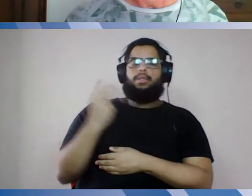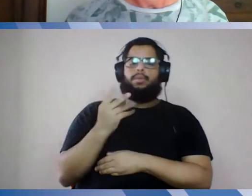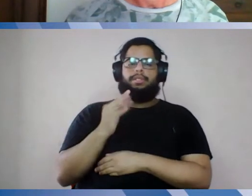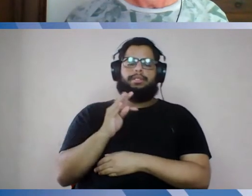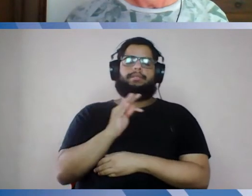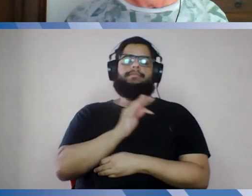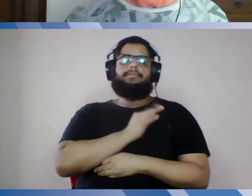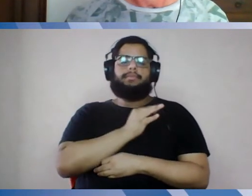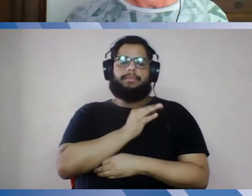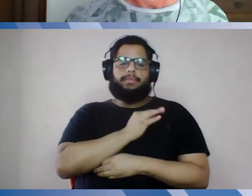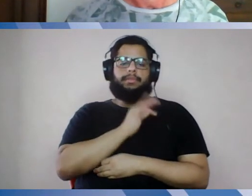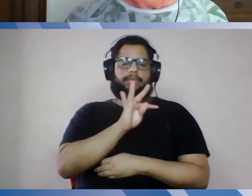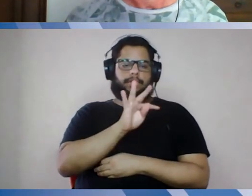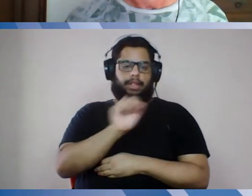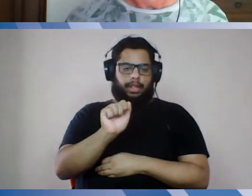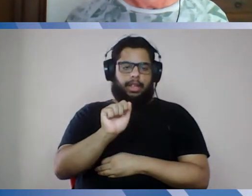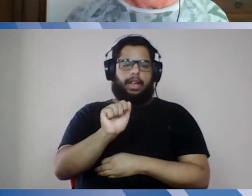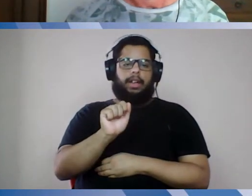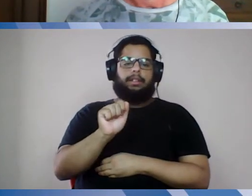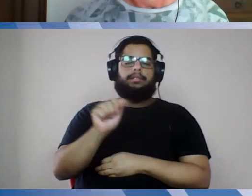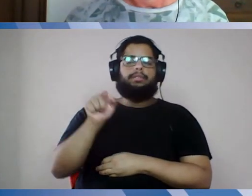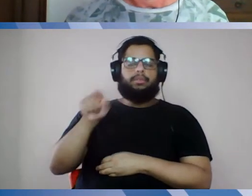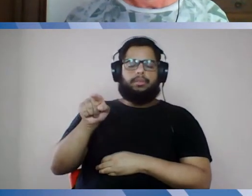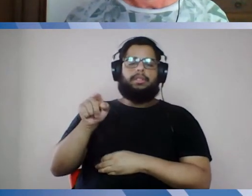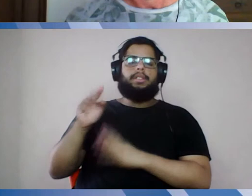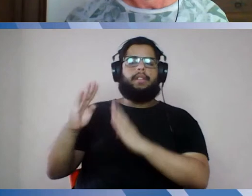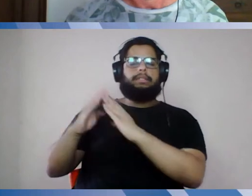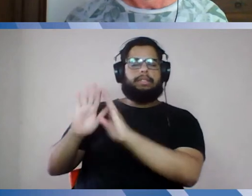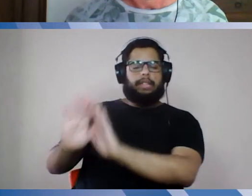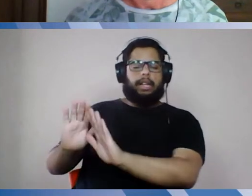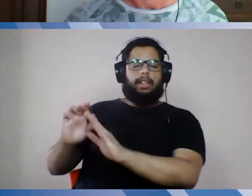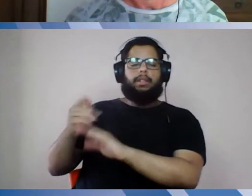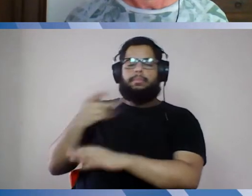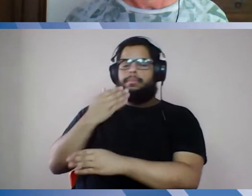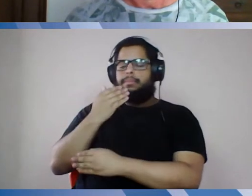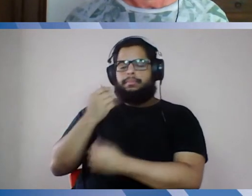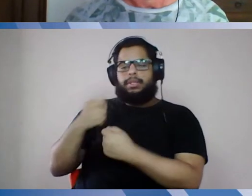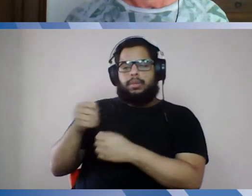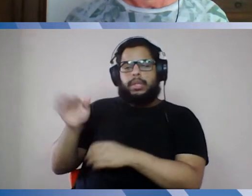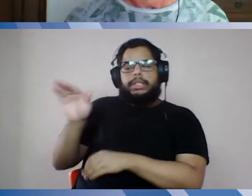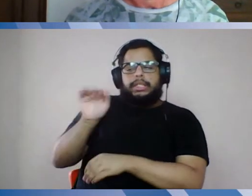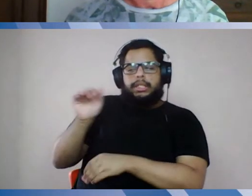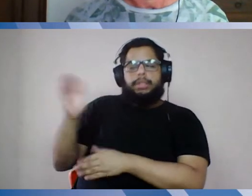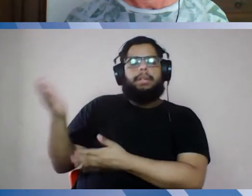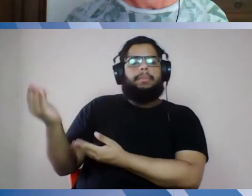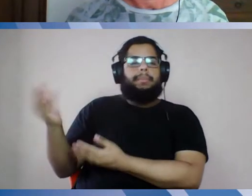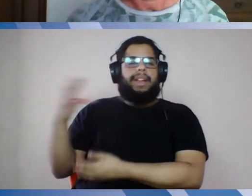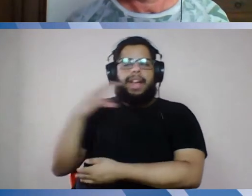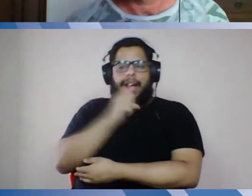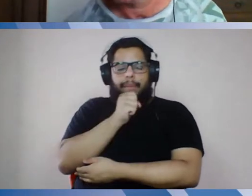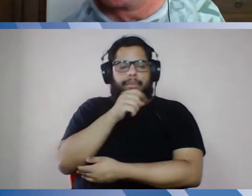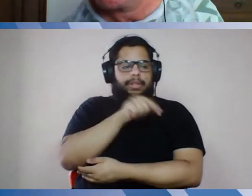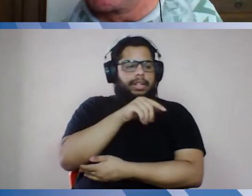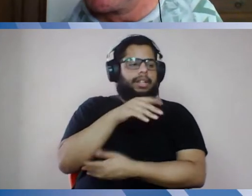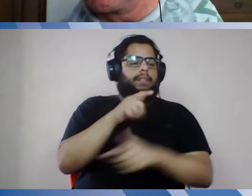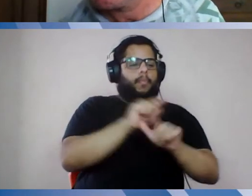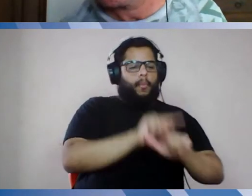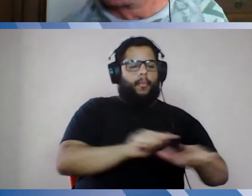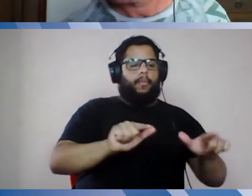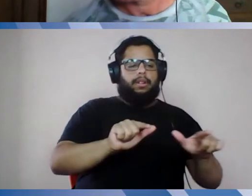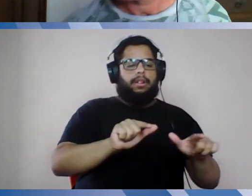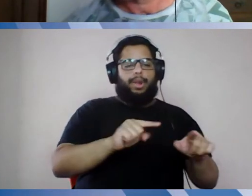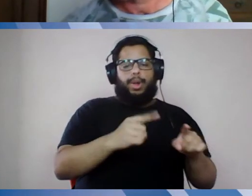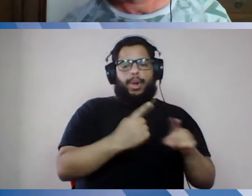isolamento, que cuidam de idosos, um dele, para poder fazer emergencialmente uma coleta de um resíduo que